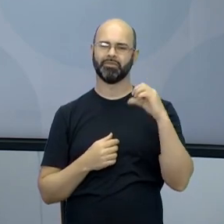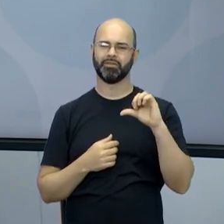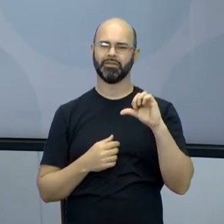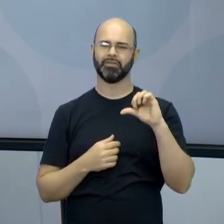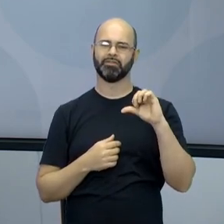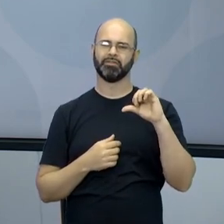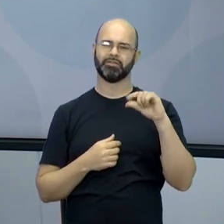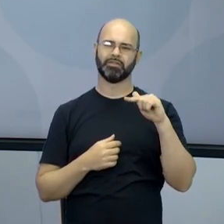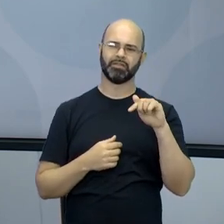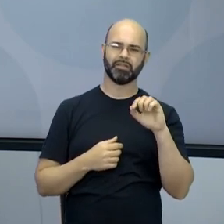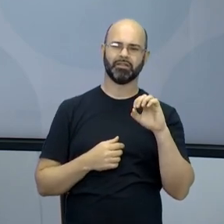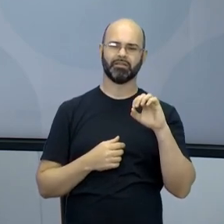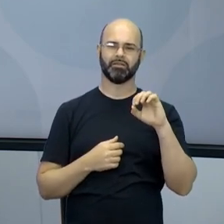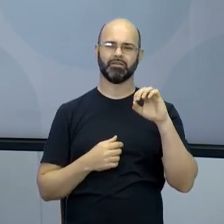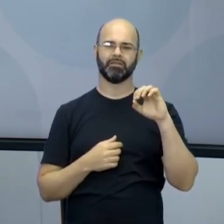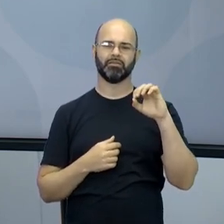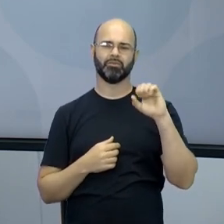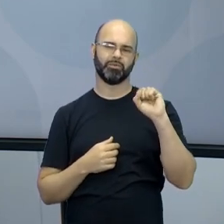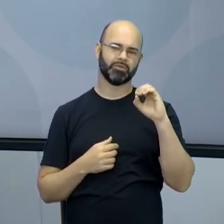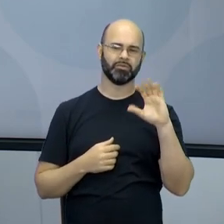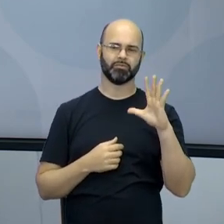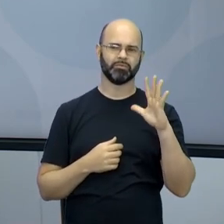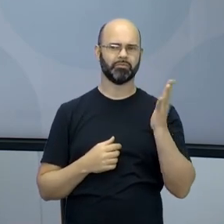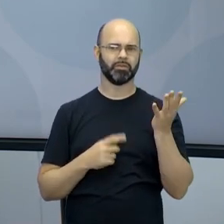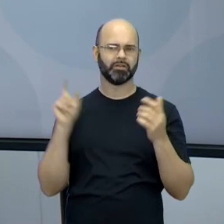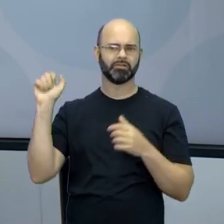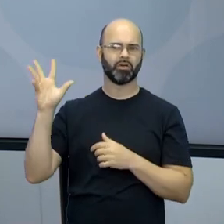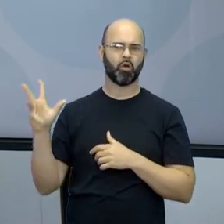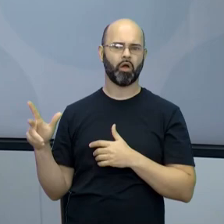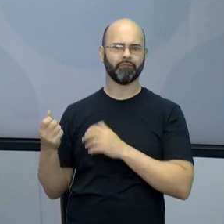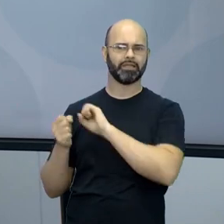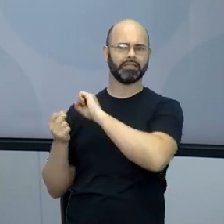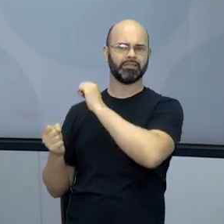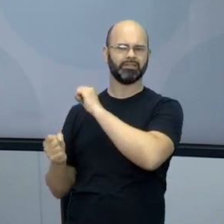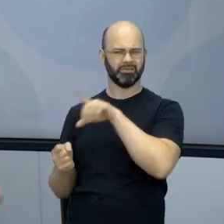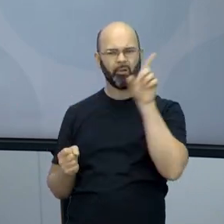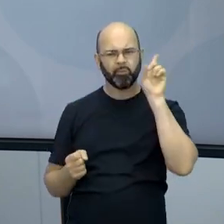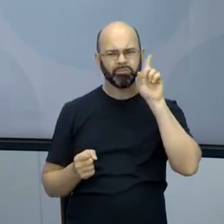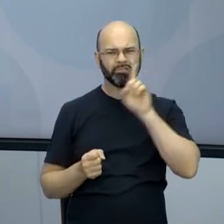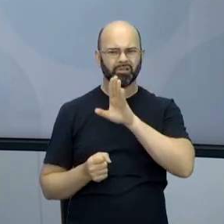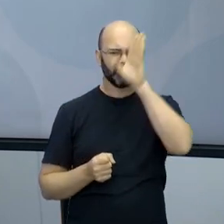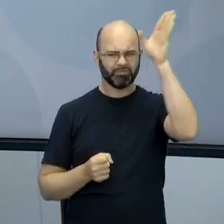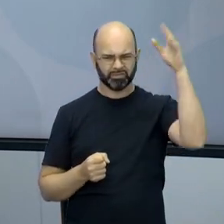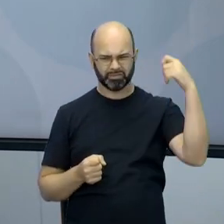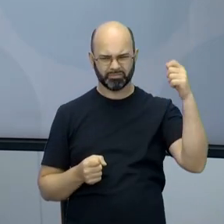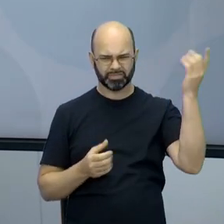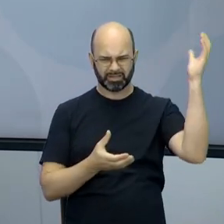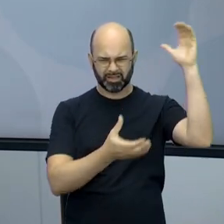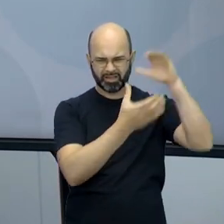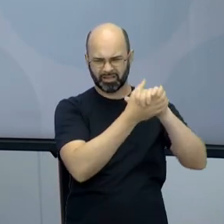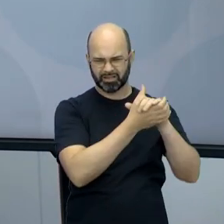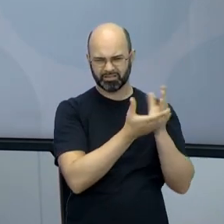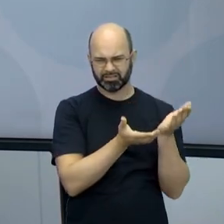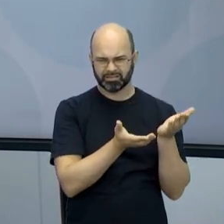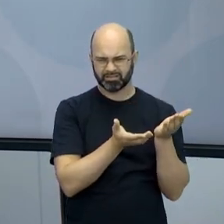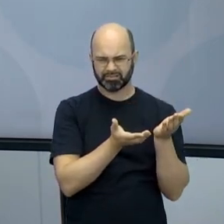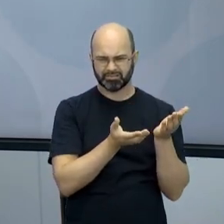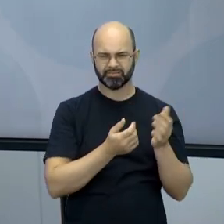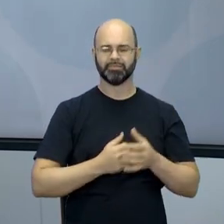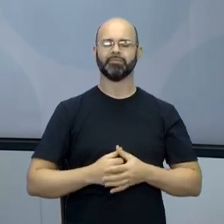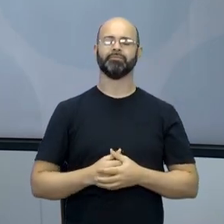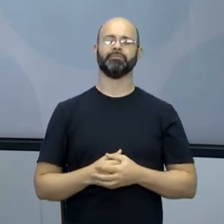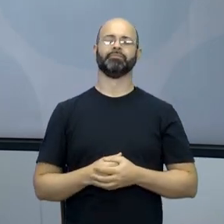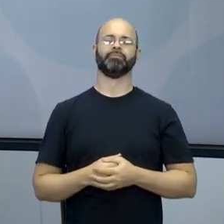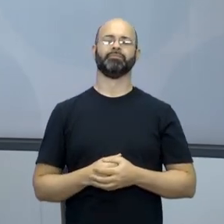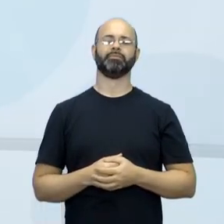eu não pensava nisso. Hoje eu penso, puxa vida, olha o tamanho da África! E você tem que ir para os Unidos buscar uma esposa para reinar na África? Exatamente.